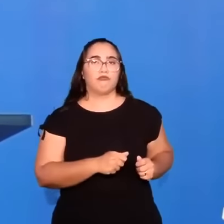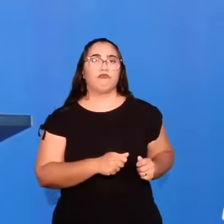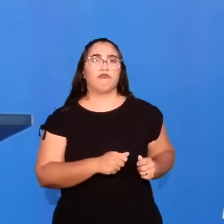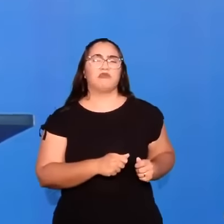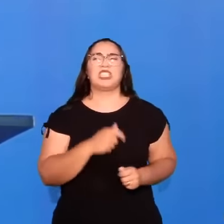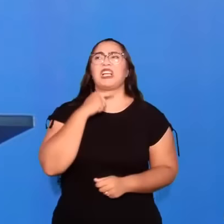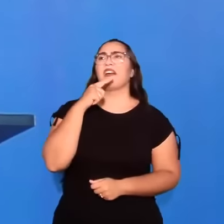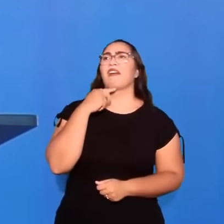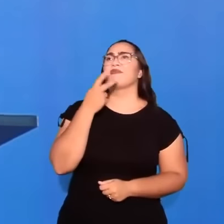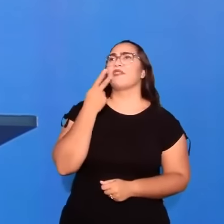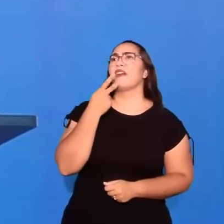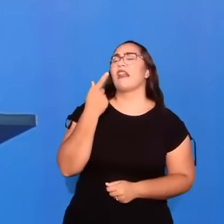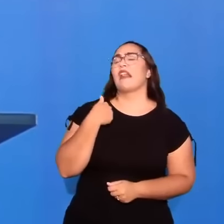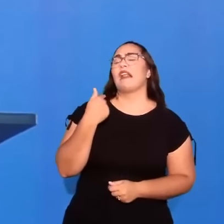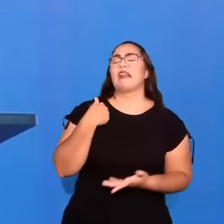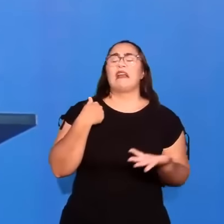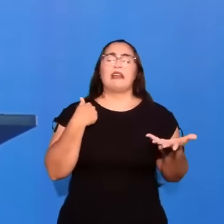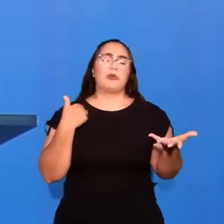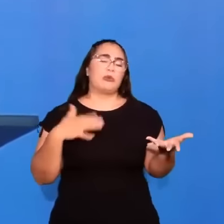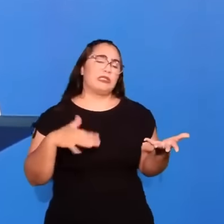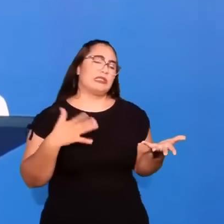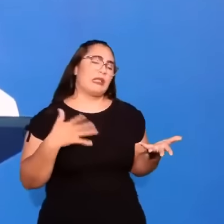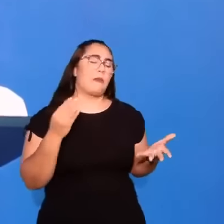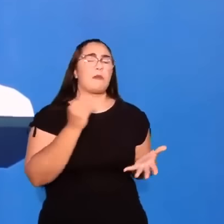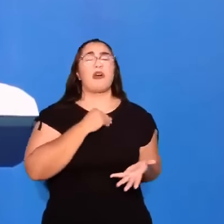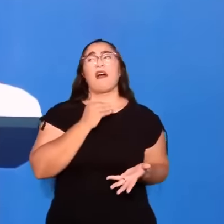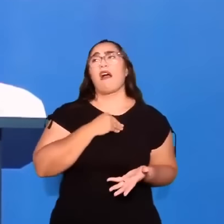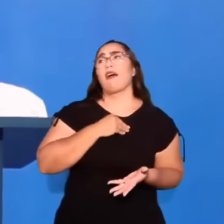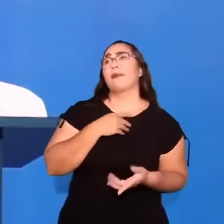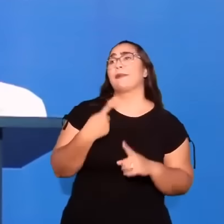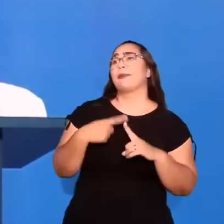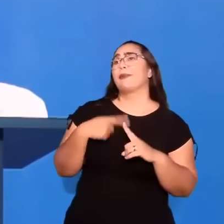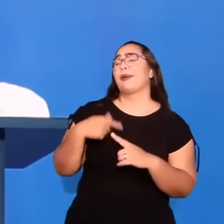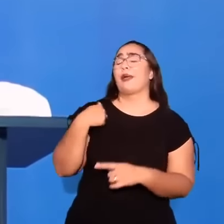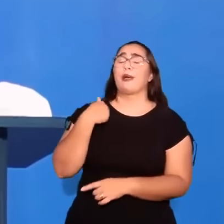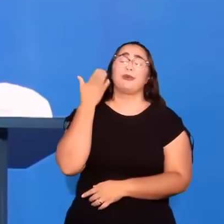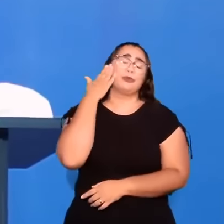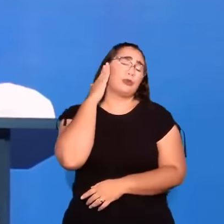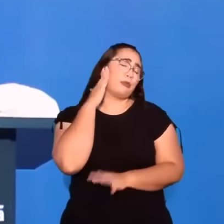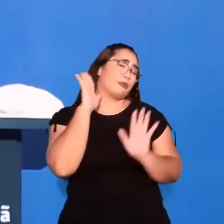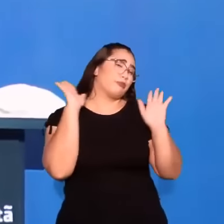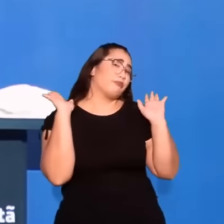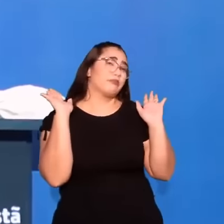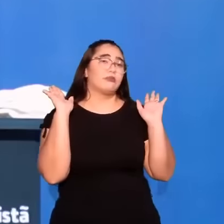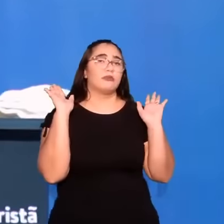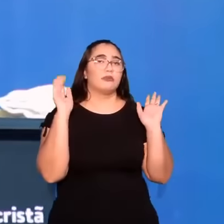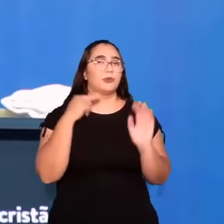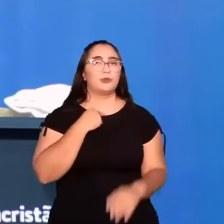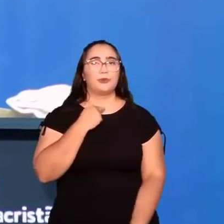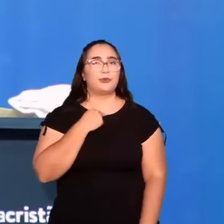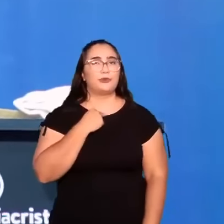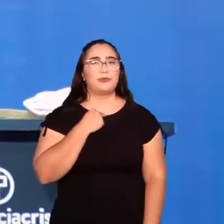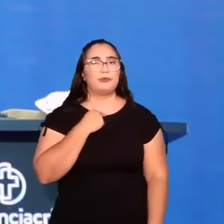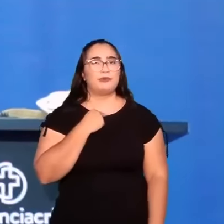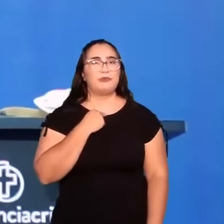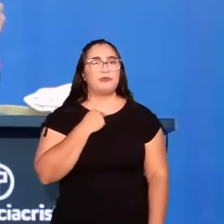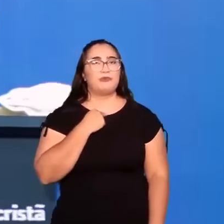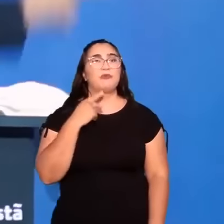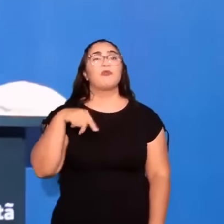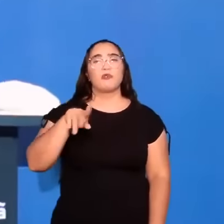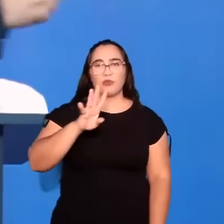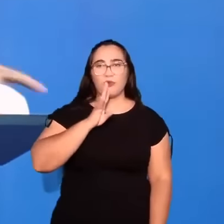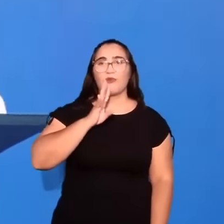Ninguém pode se justificar. Ninguém De estar envolvido nesses pecados. Dizendo. Eu não sabia. Já estáis